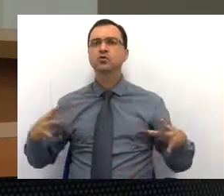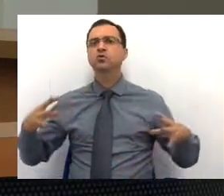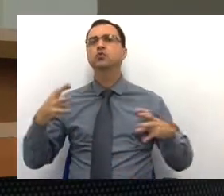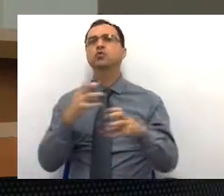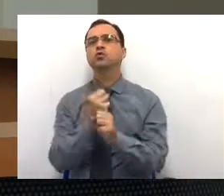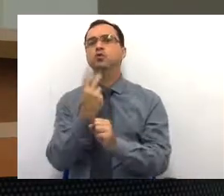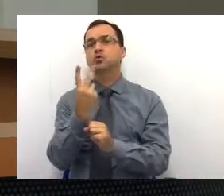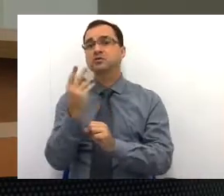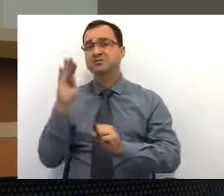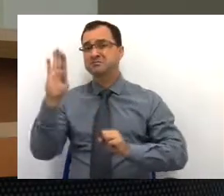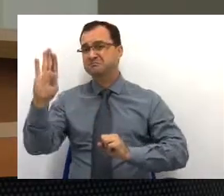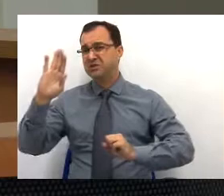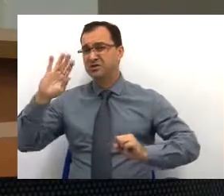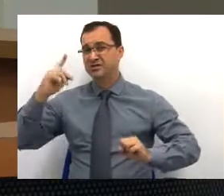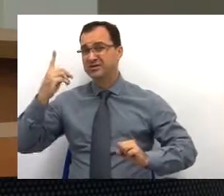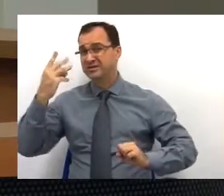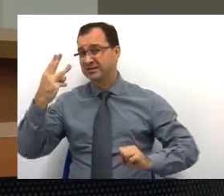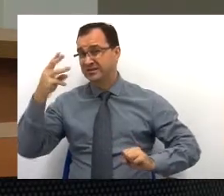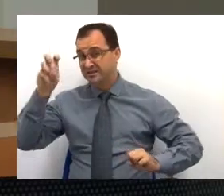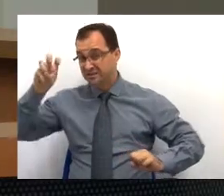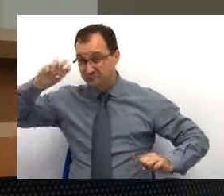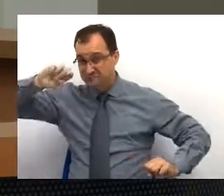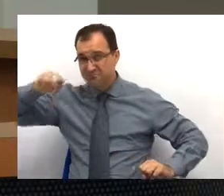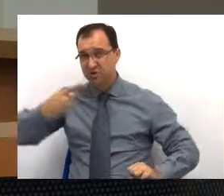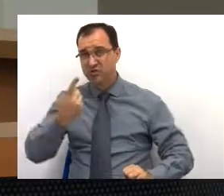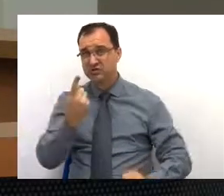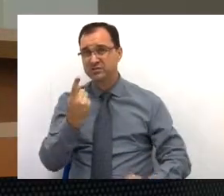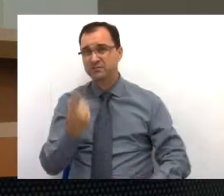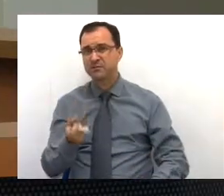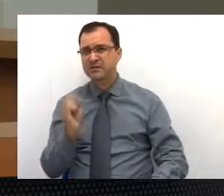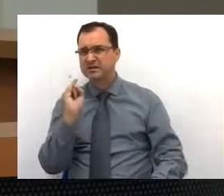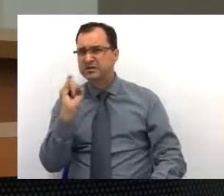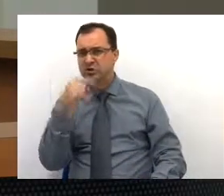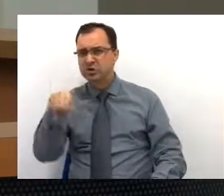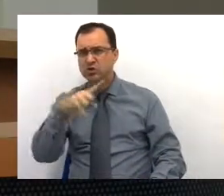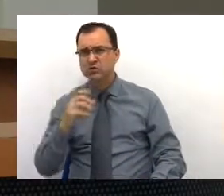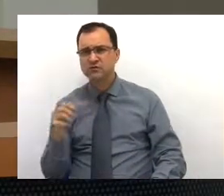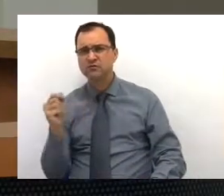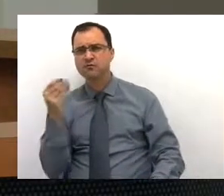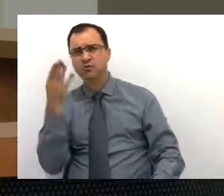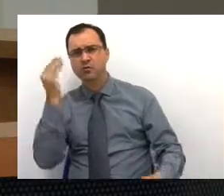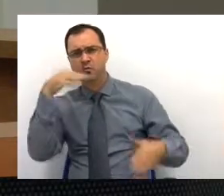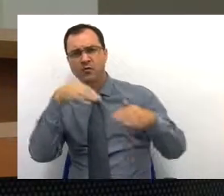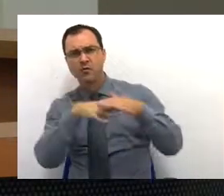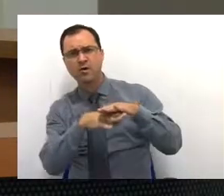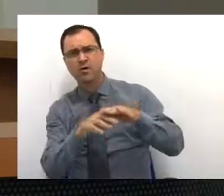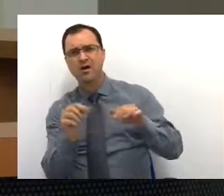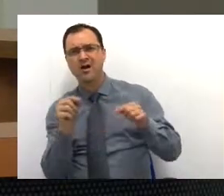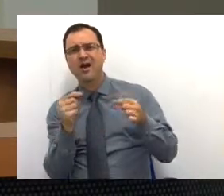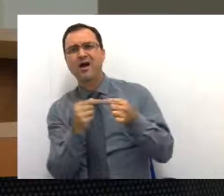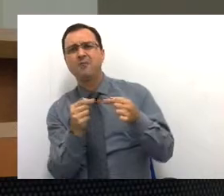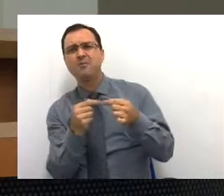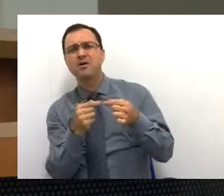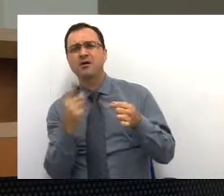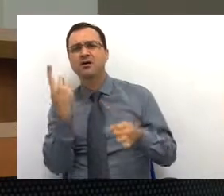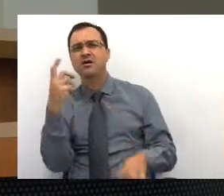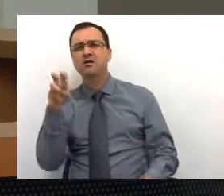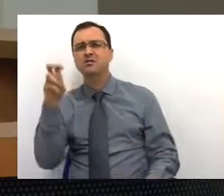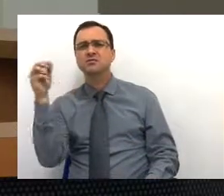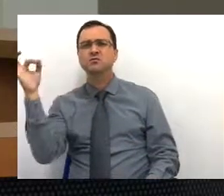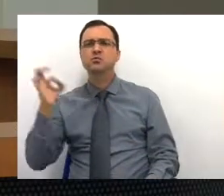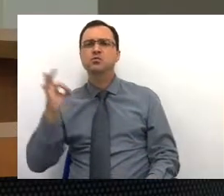valor de 2 bilhões, 135 milhões. Então, se nós fôssemos aplicar simplesmente os 15%